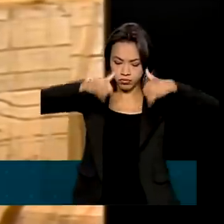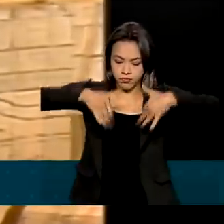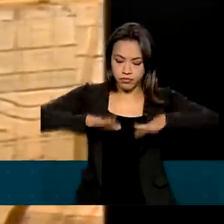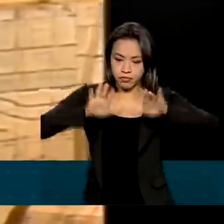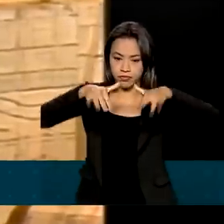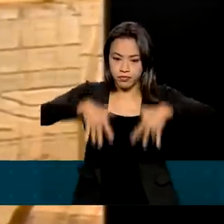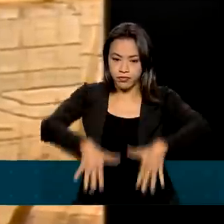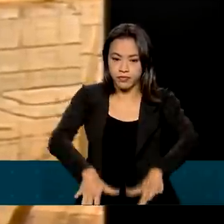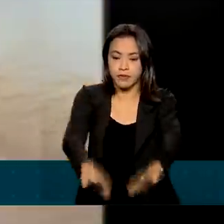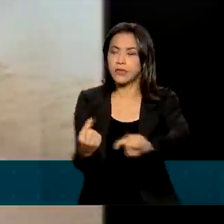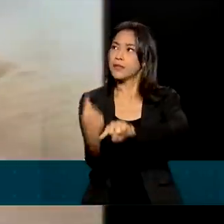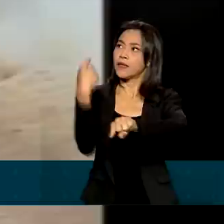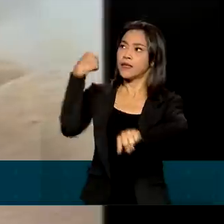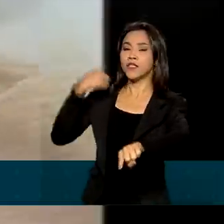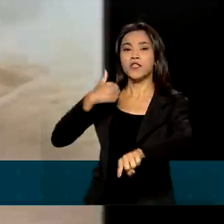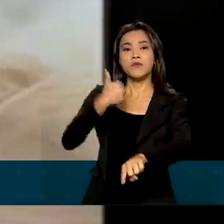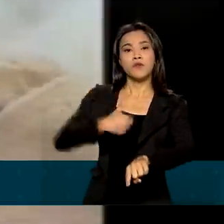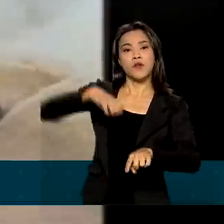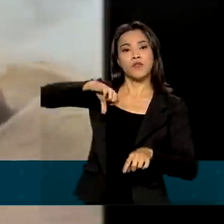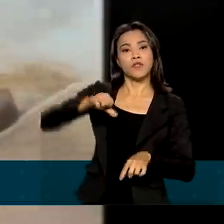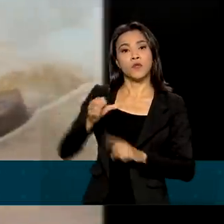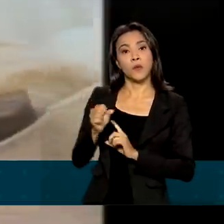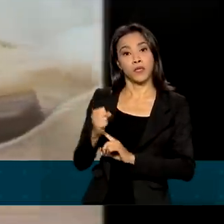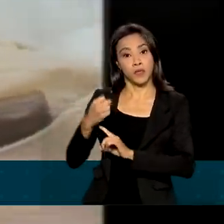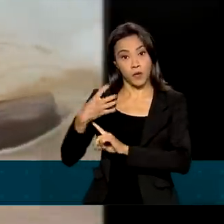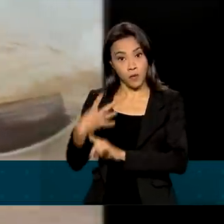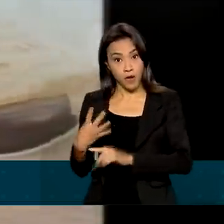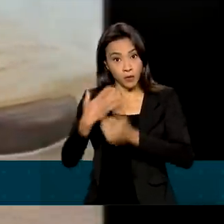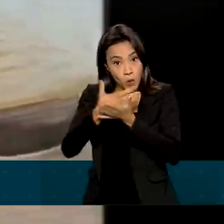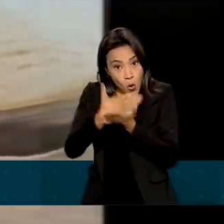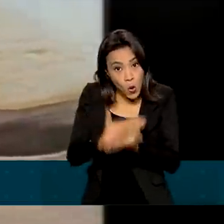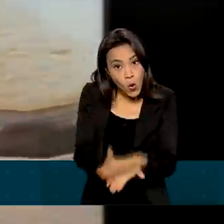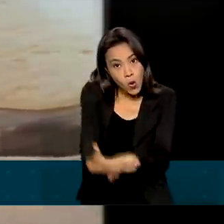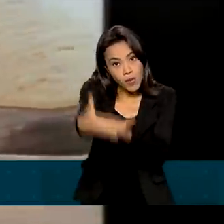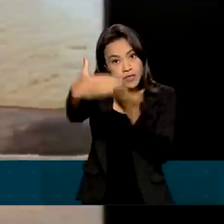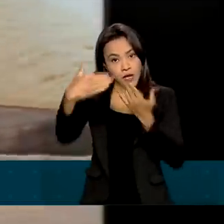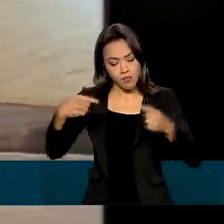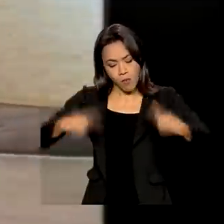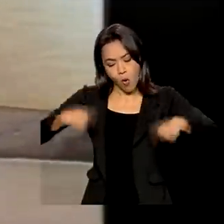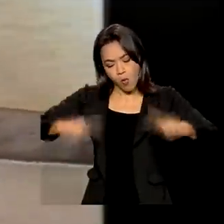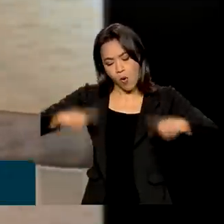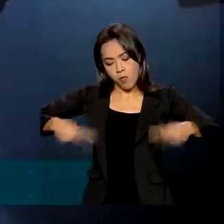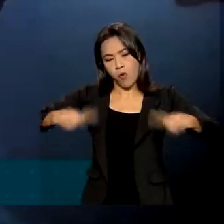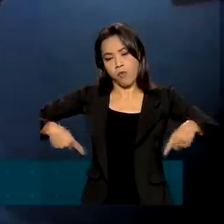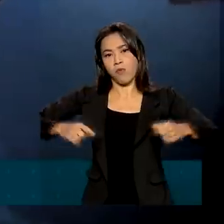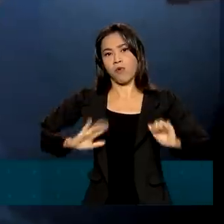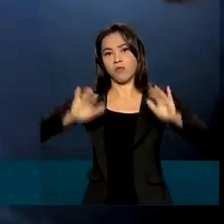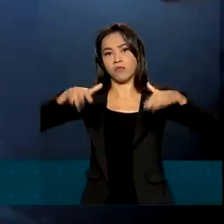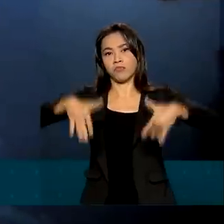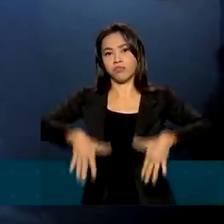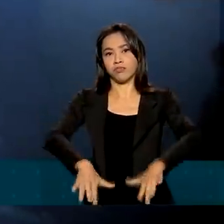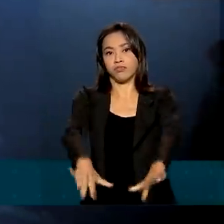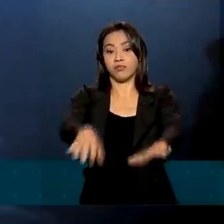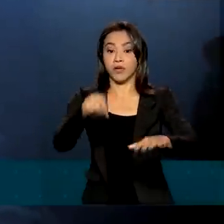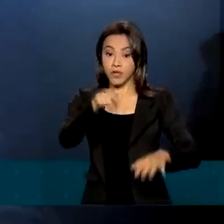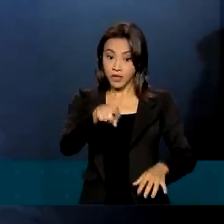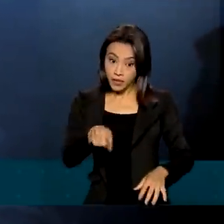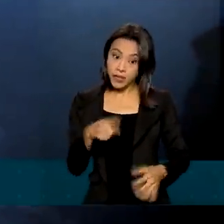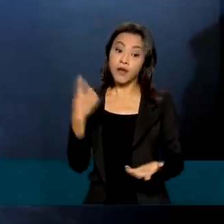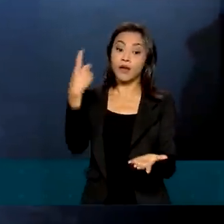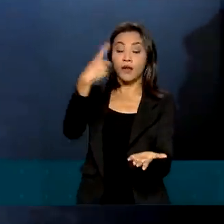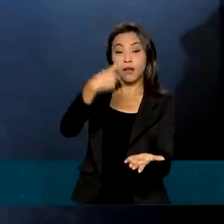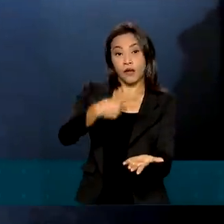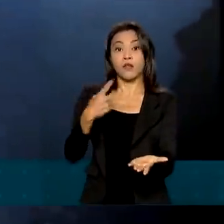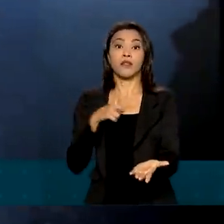em 1984, quando as turbinas entraram em operação, e é subordinada aos governos federais do